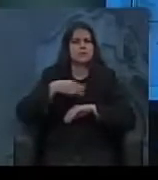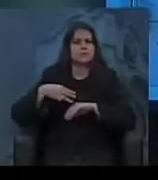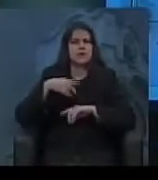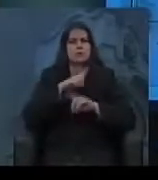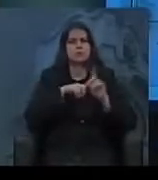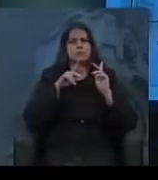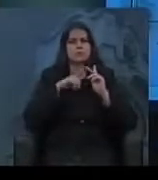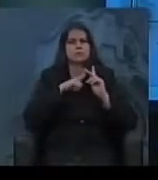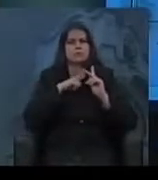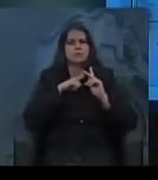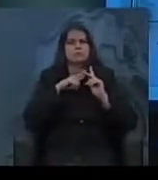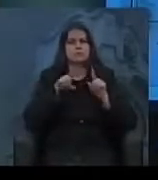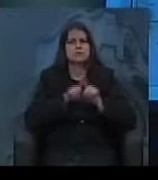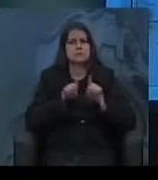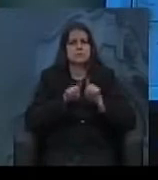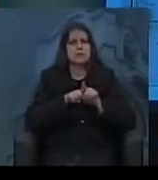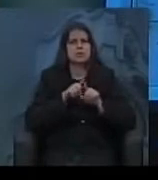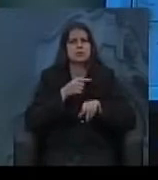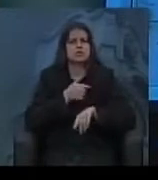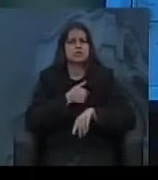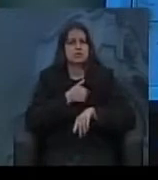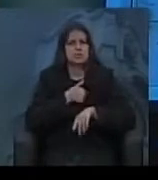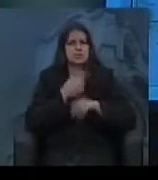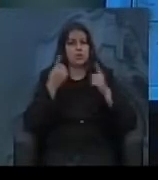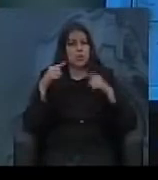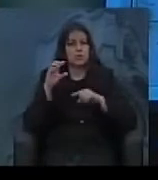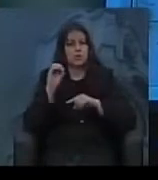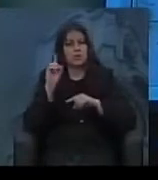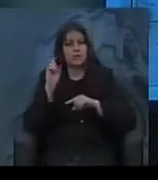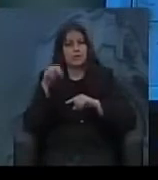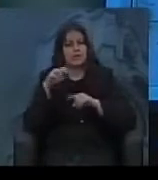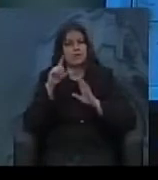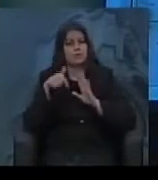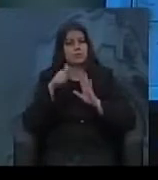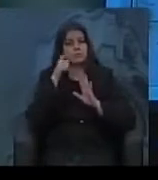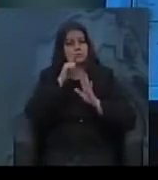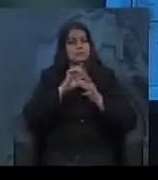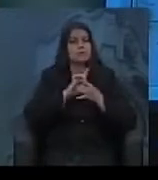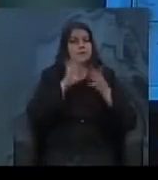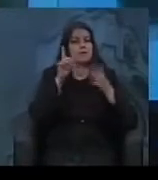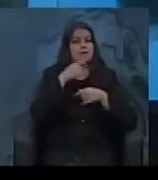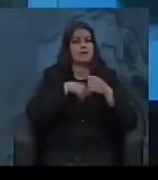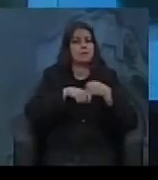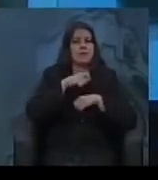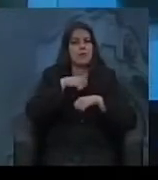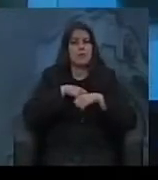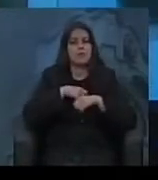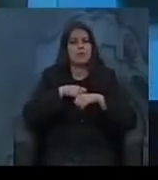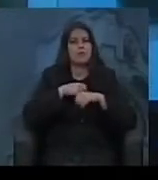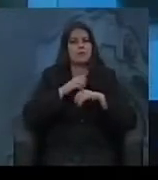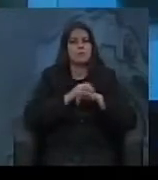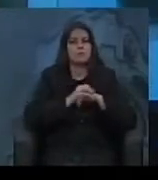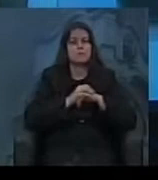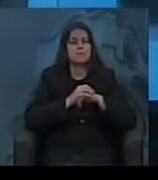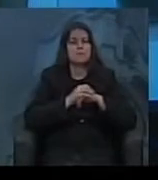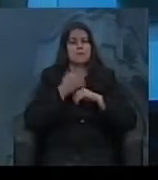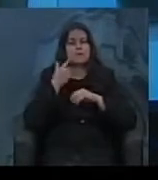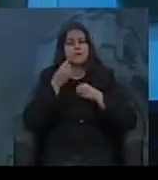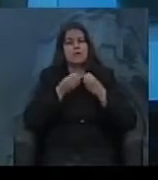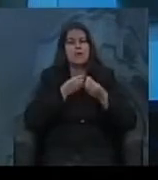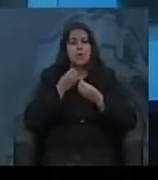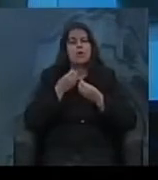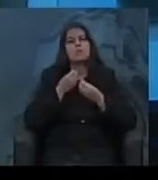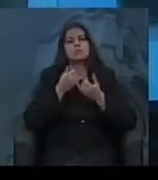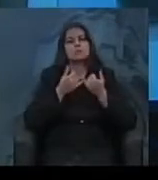conservadores, inclusive, anti-getulistas da UDN, e adota uma liberalização cambial, que, de certa forma, faz com que as reservas